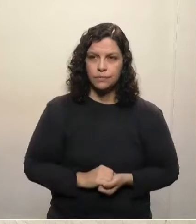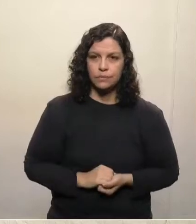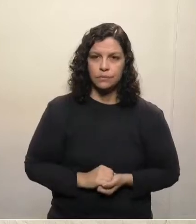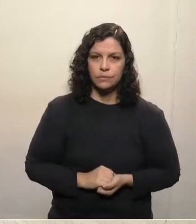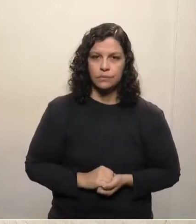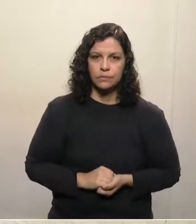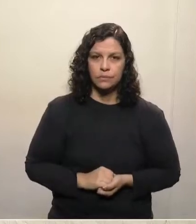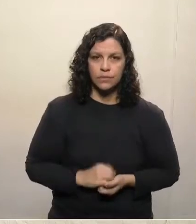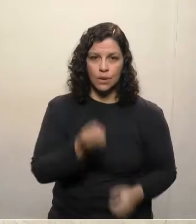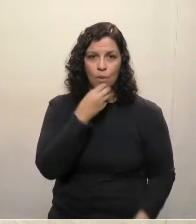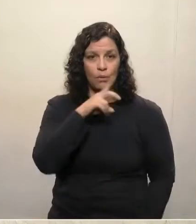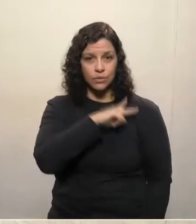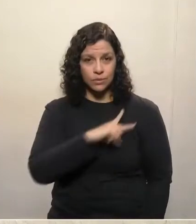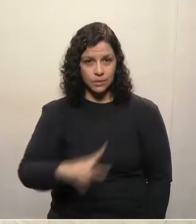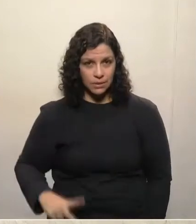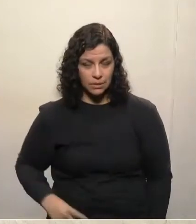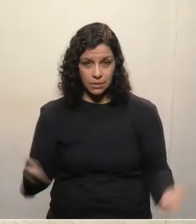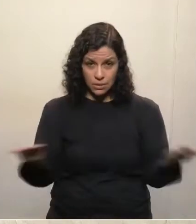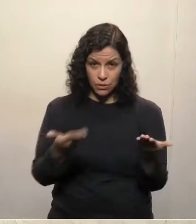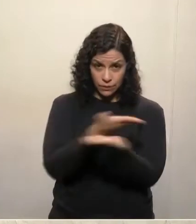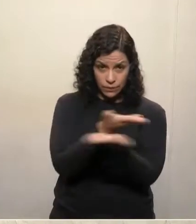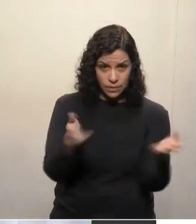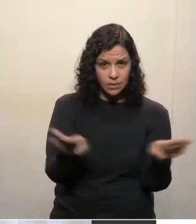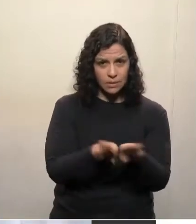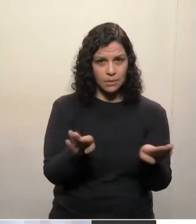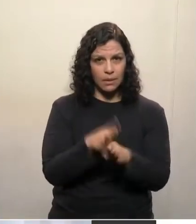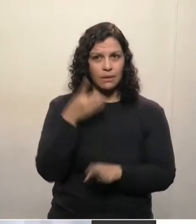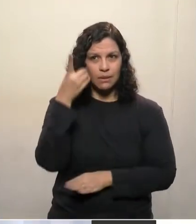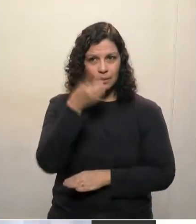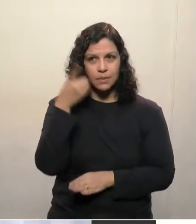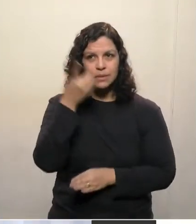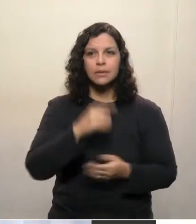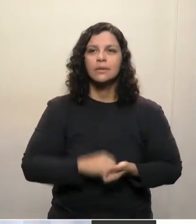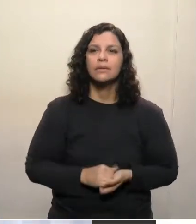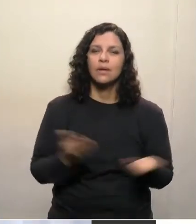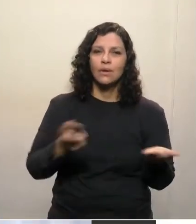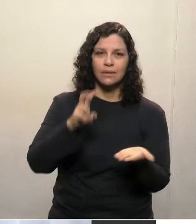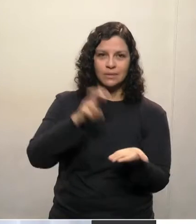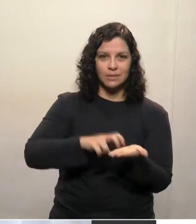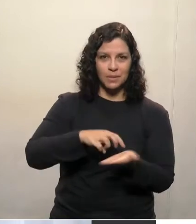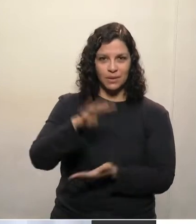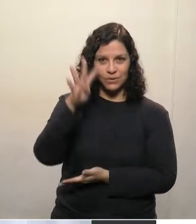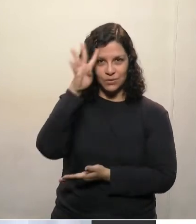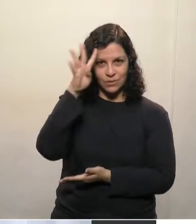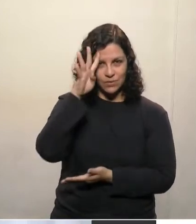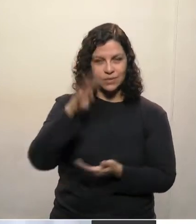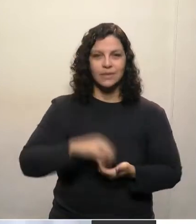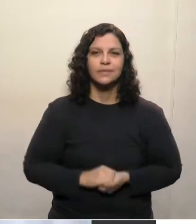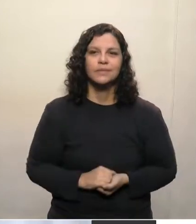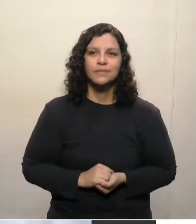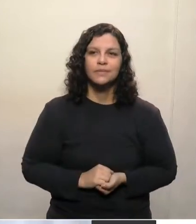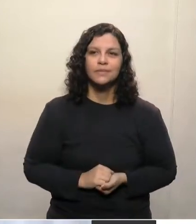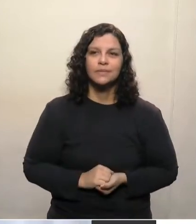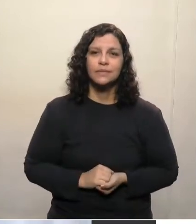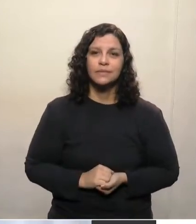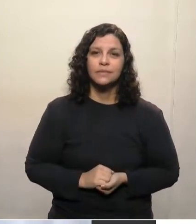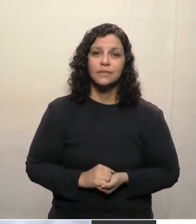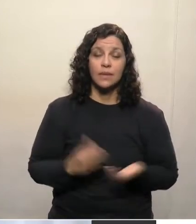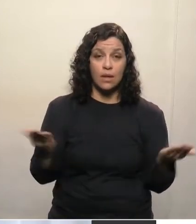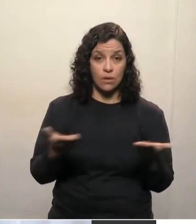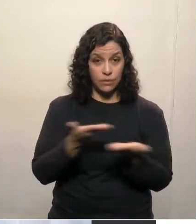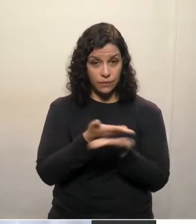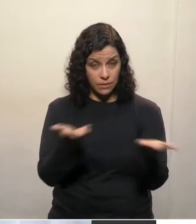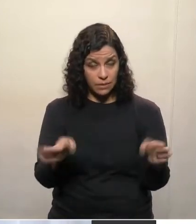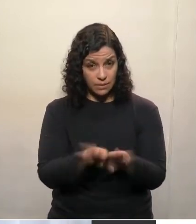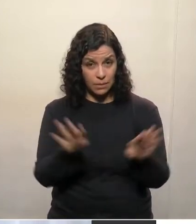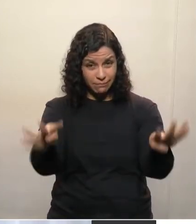Bom dia, presidente. Bom dia a todos os nobres deputados e deputadas nesta manhã de quarta-feira. Quero cumprimentar a todos que